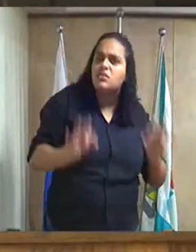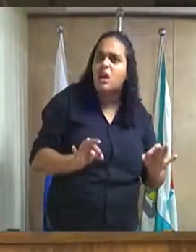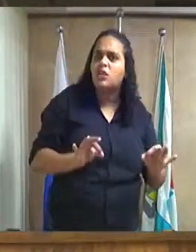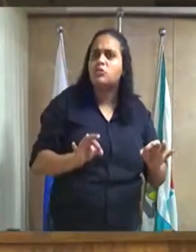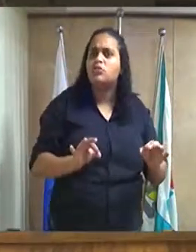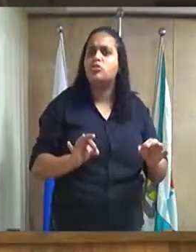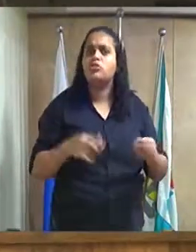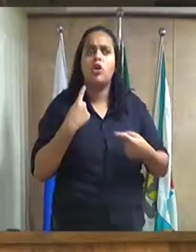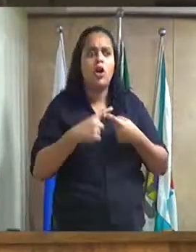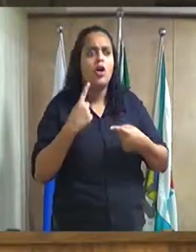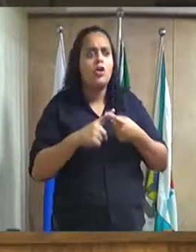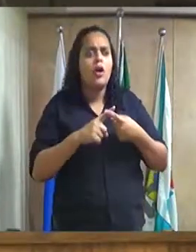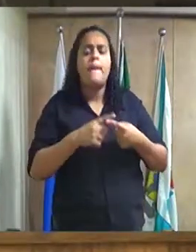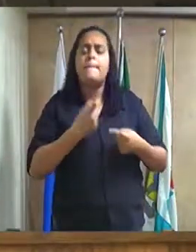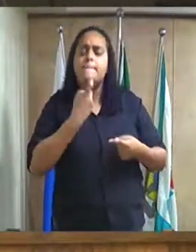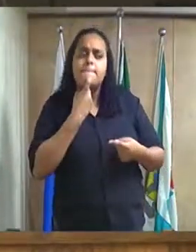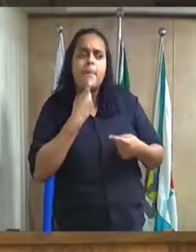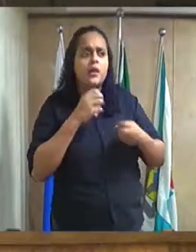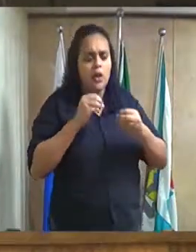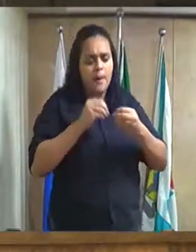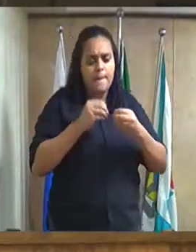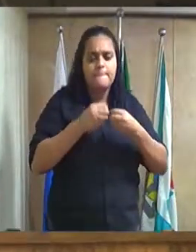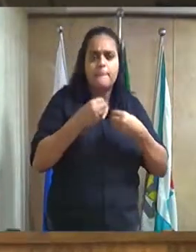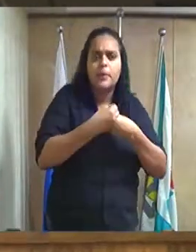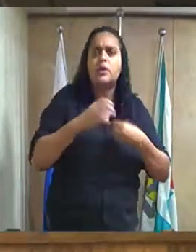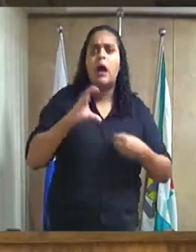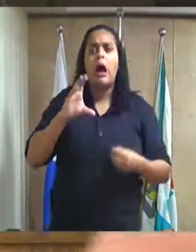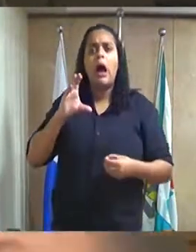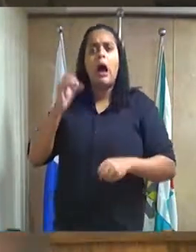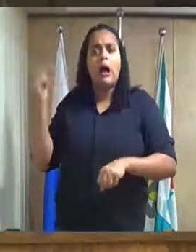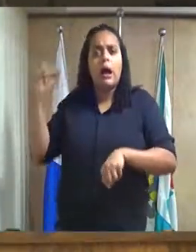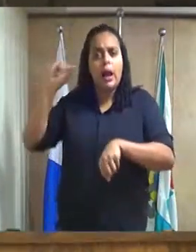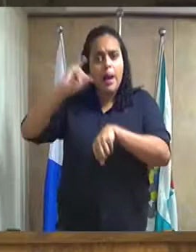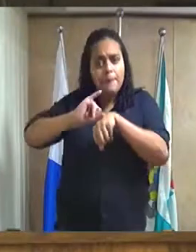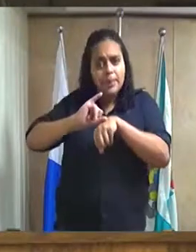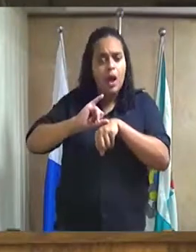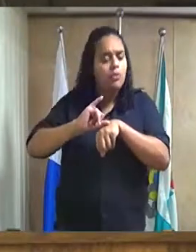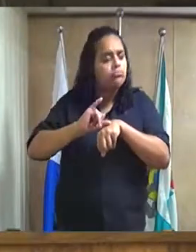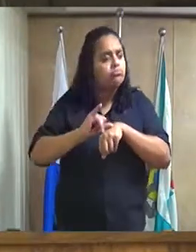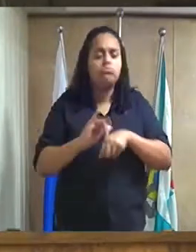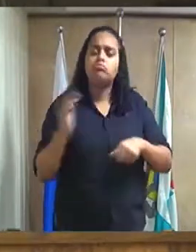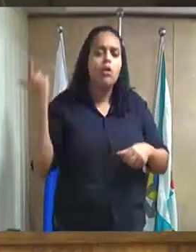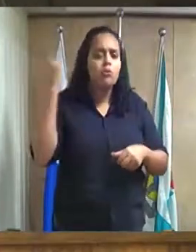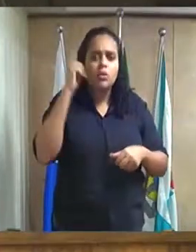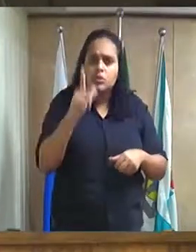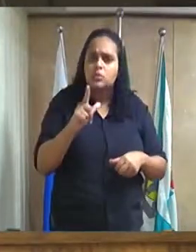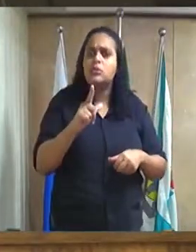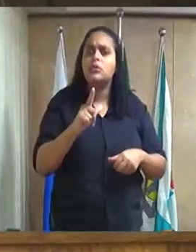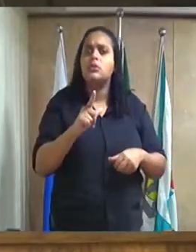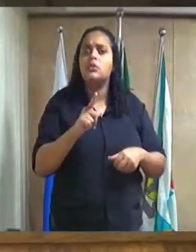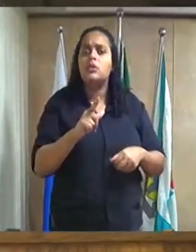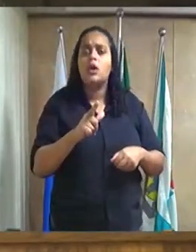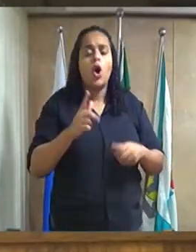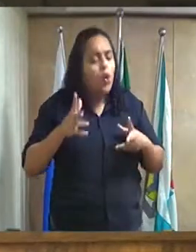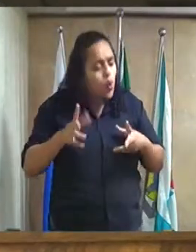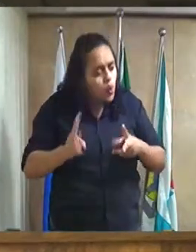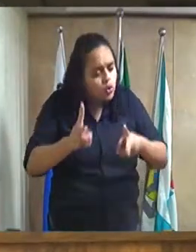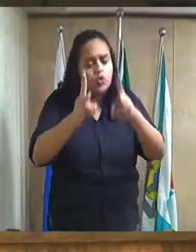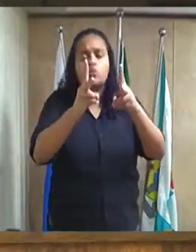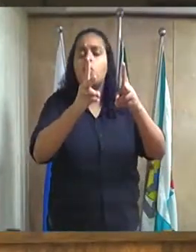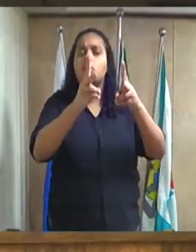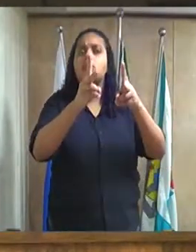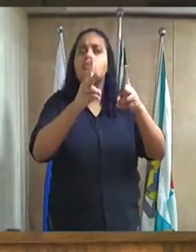municípios do entorno da capital do Estado não possuem o mesmo contingente